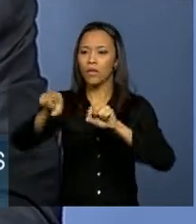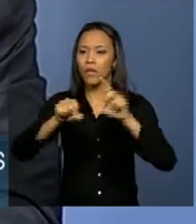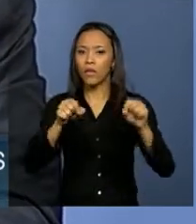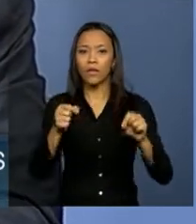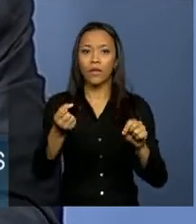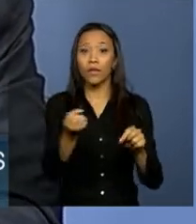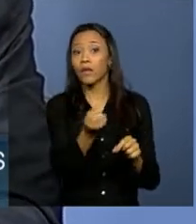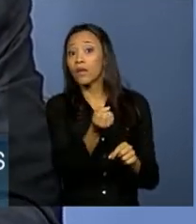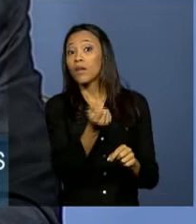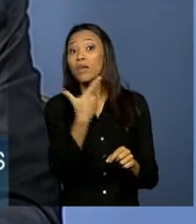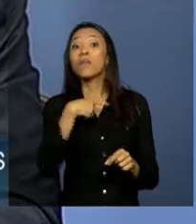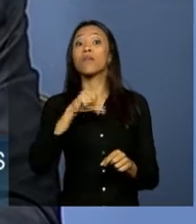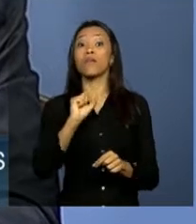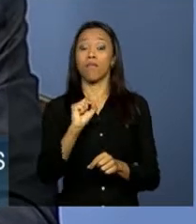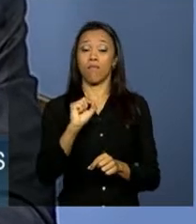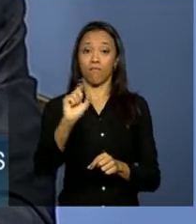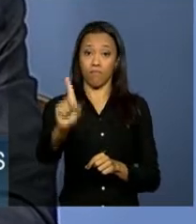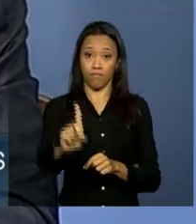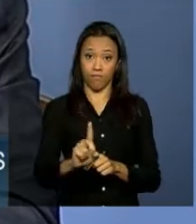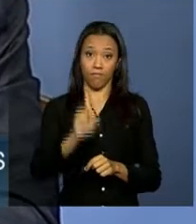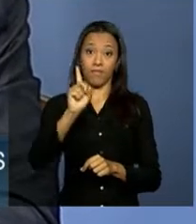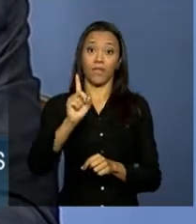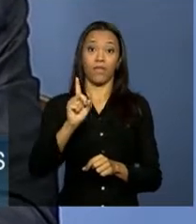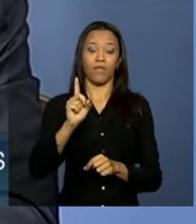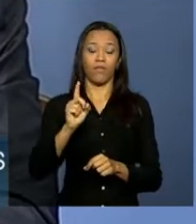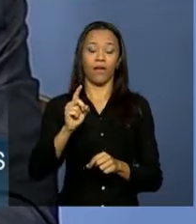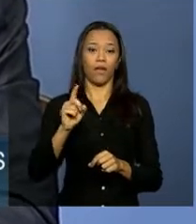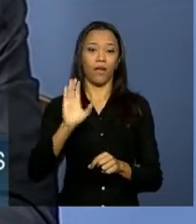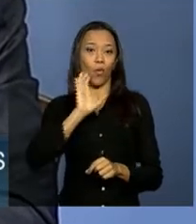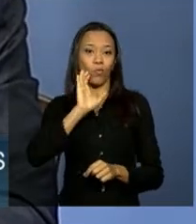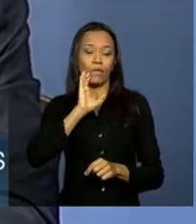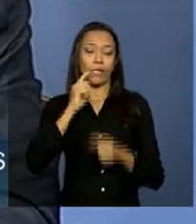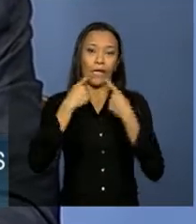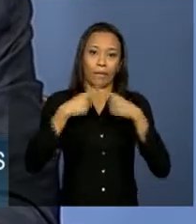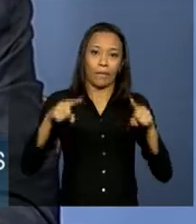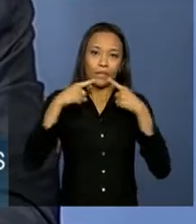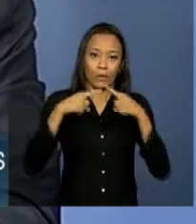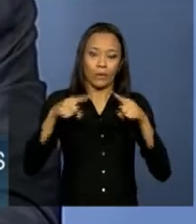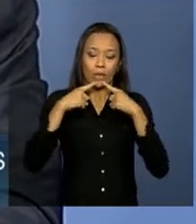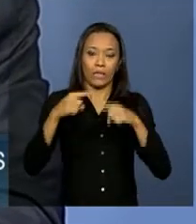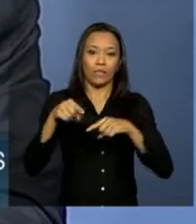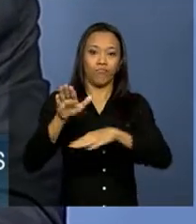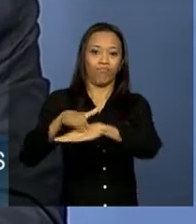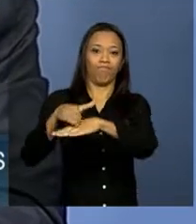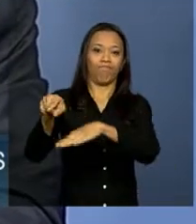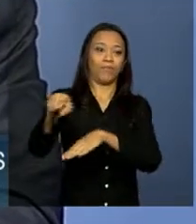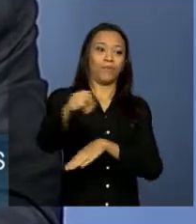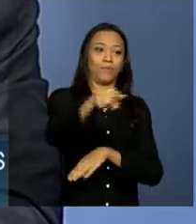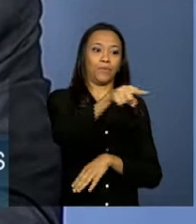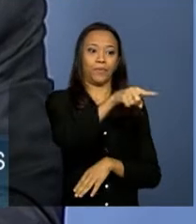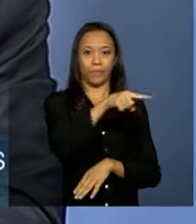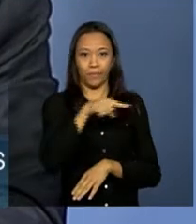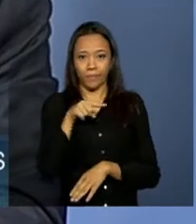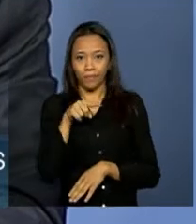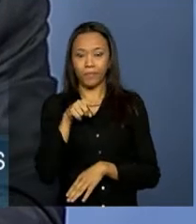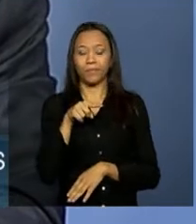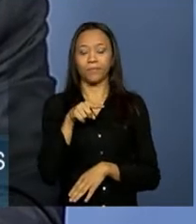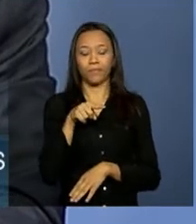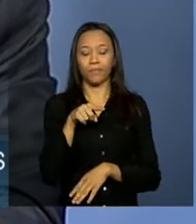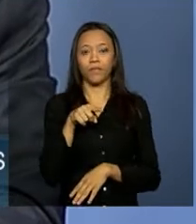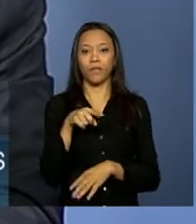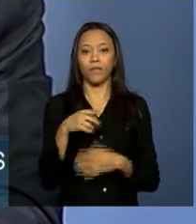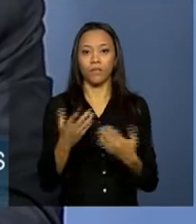painelistas que vão ouvir as reclamações da parte demandante. No